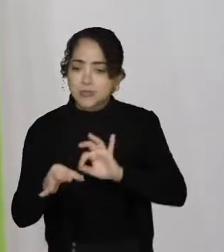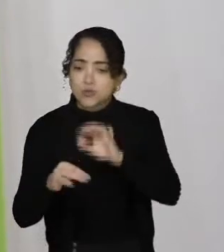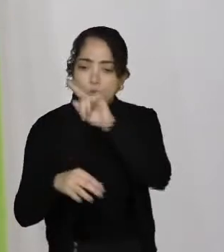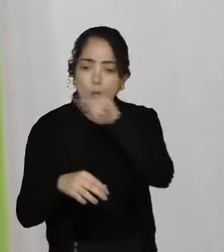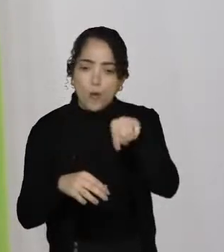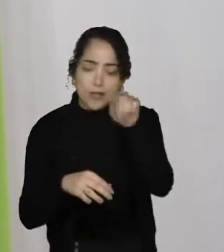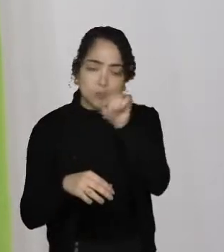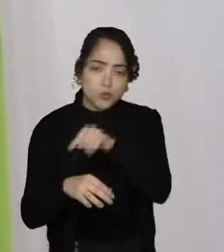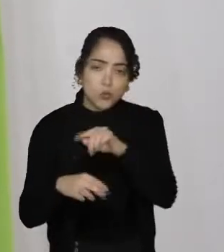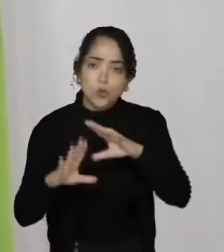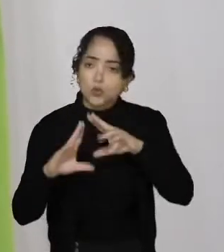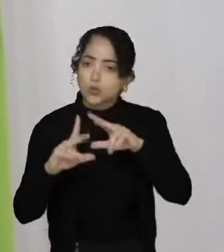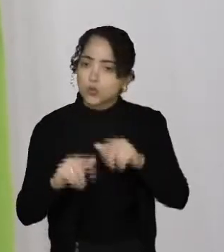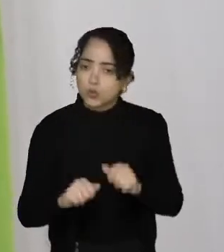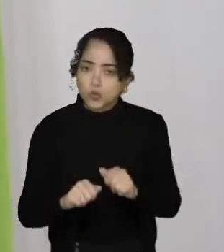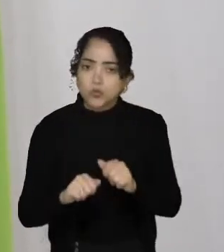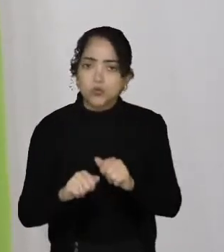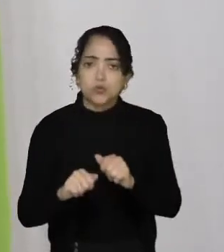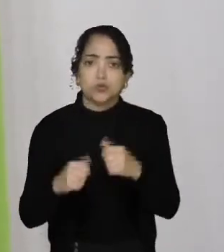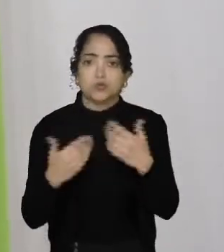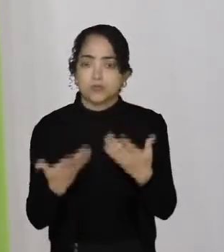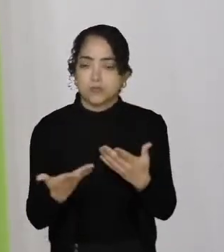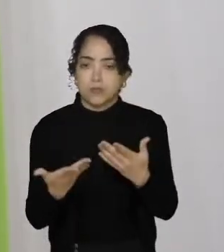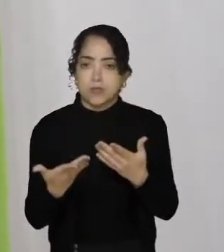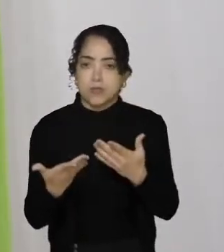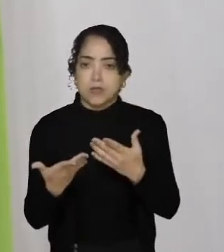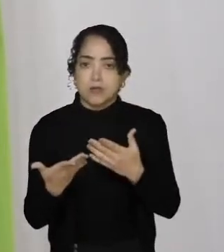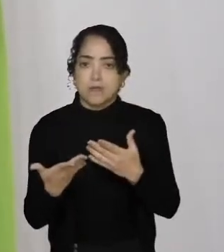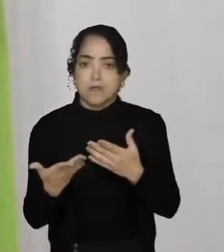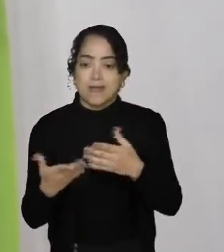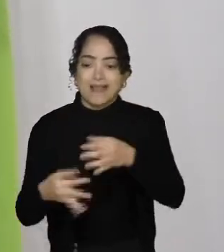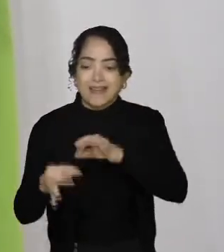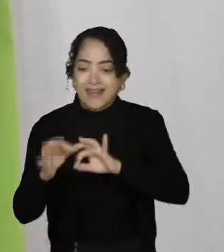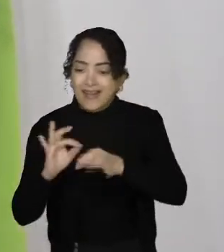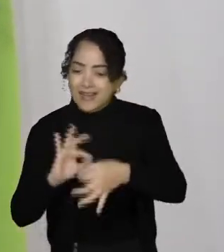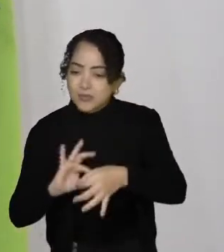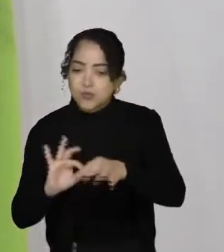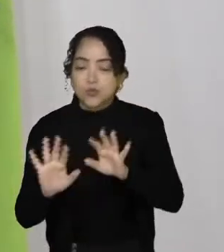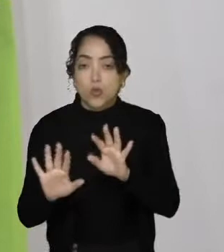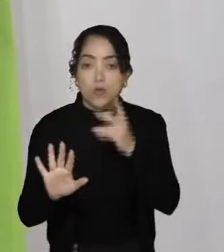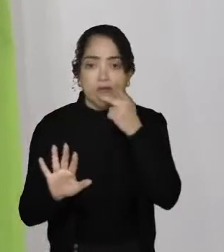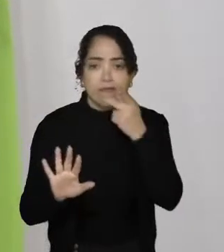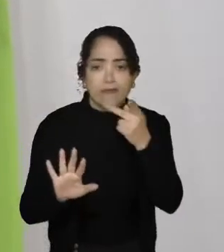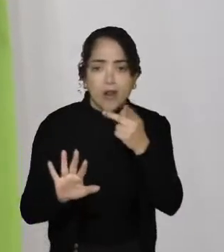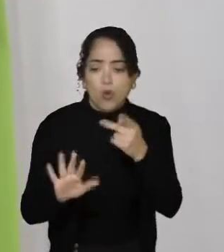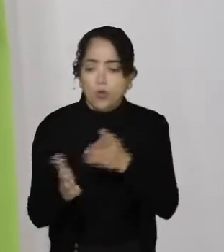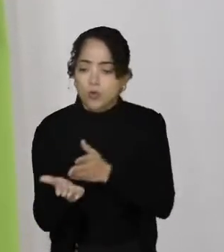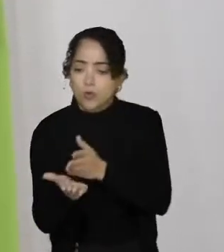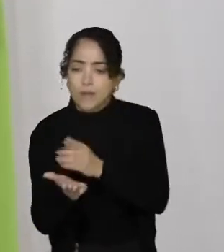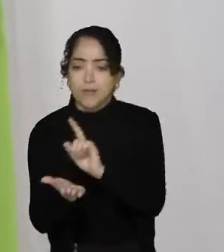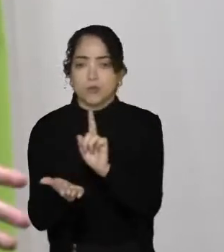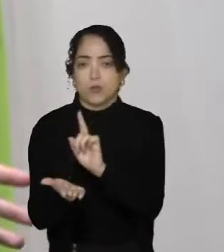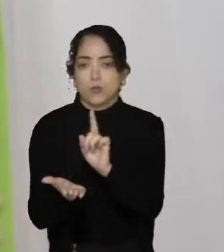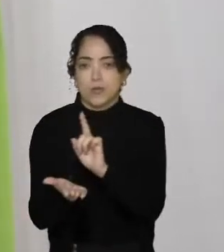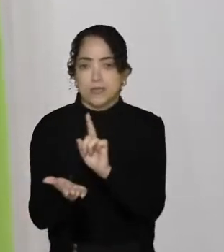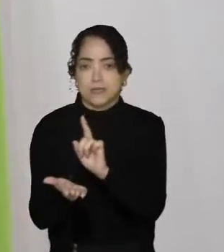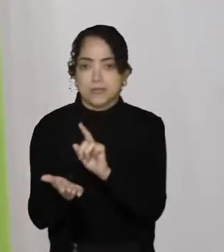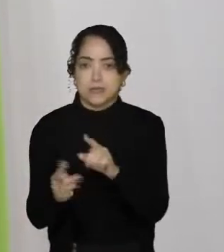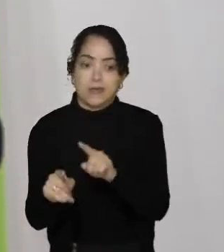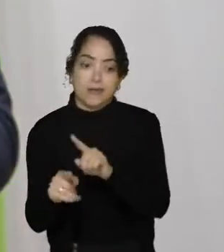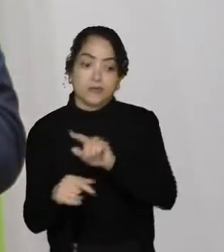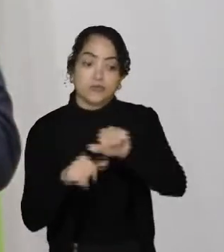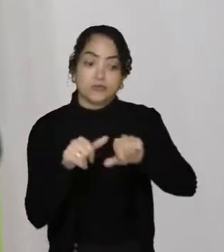tudo, a condenação do Lula, ele não inocentou. Ele rasgou e falou que não é aqui o caminho. O caminho é por aqui.